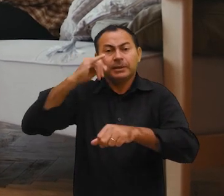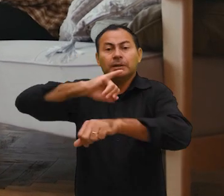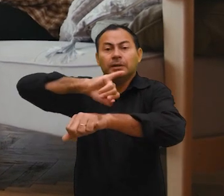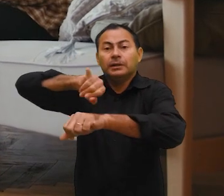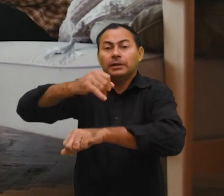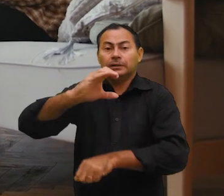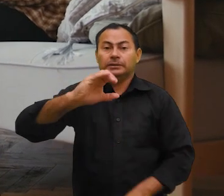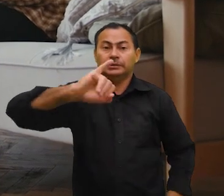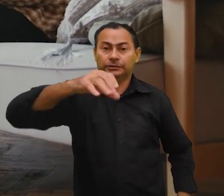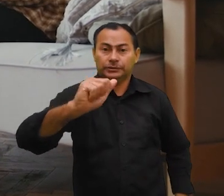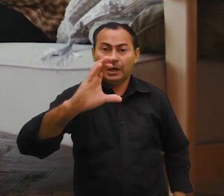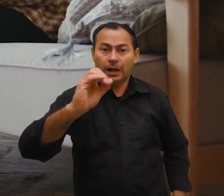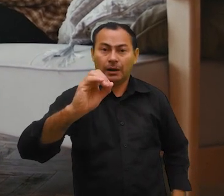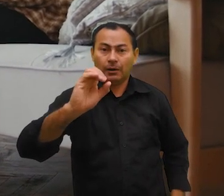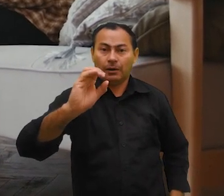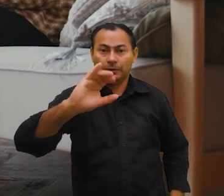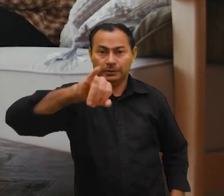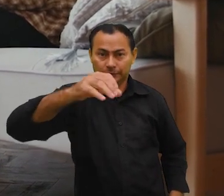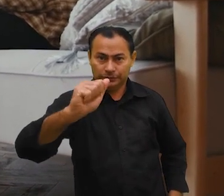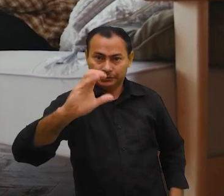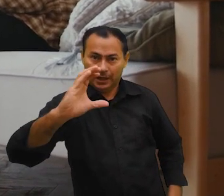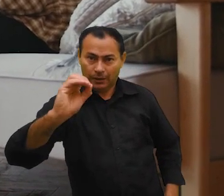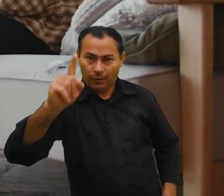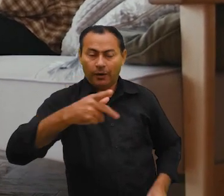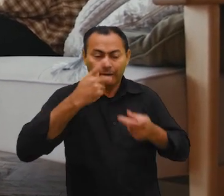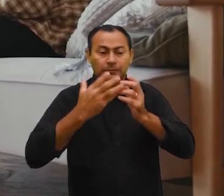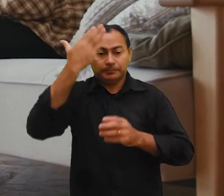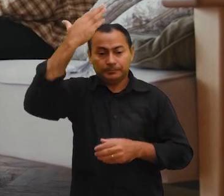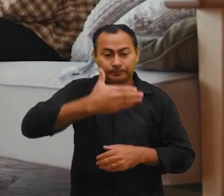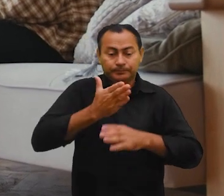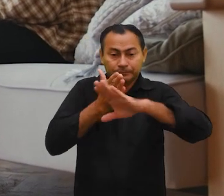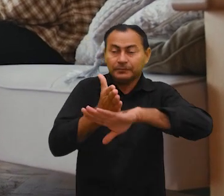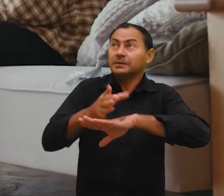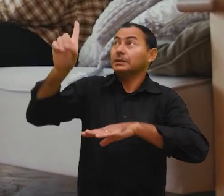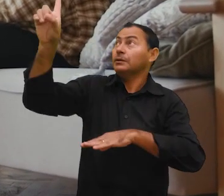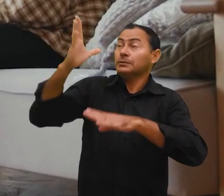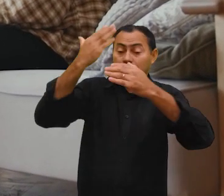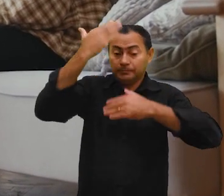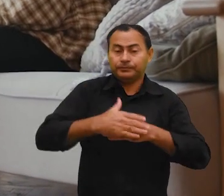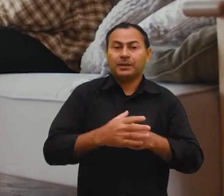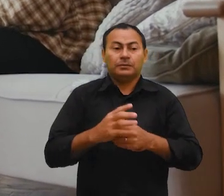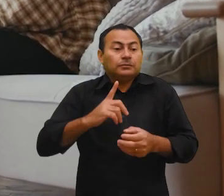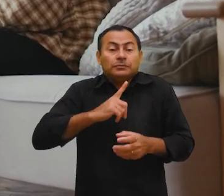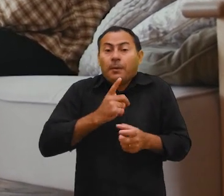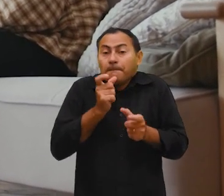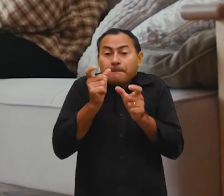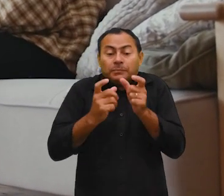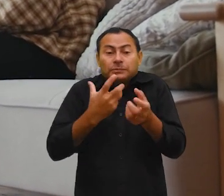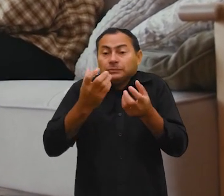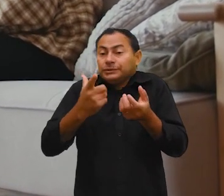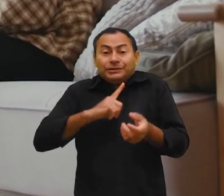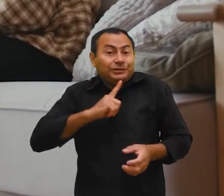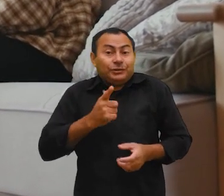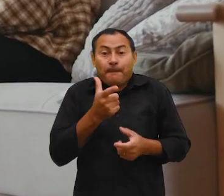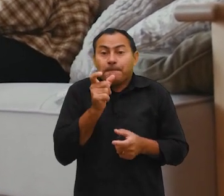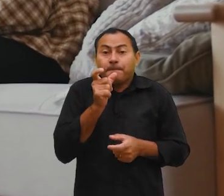Jacó e outros que quando entraram na presença de Deus não puderam encontrar palavras para expressar como se sentiram aos olhos